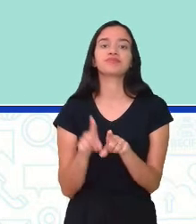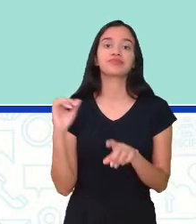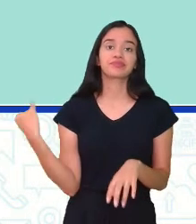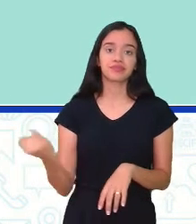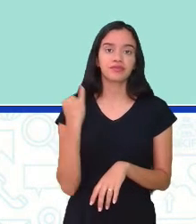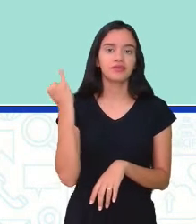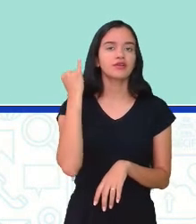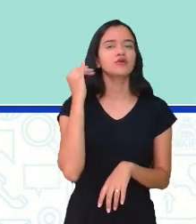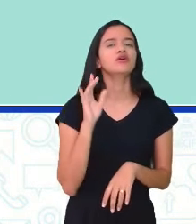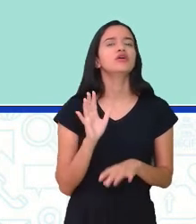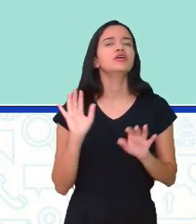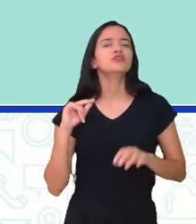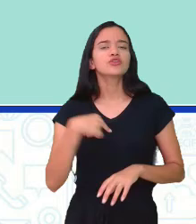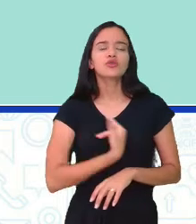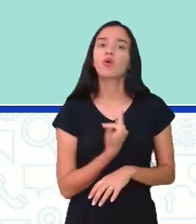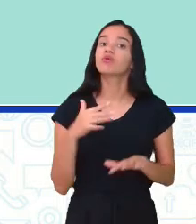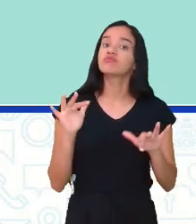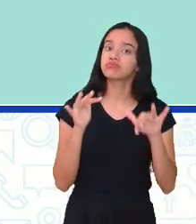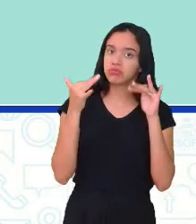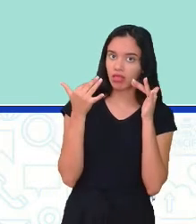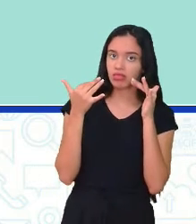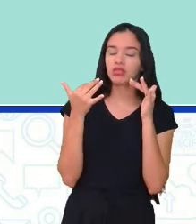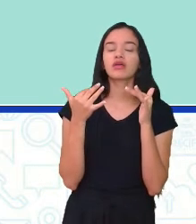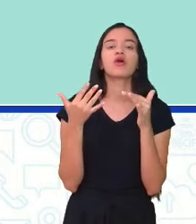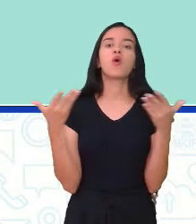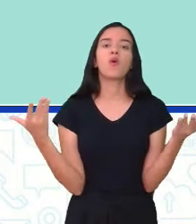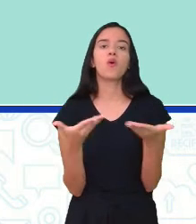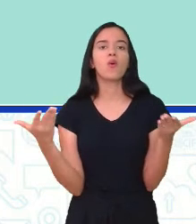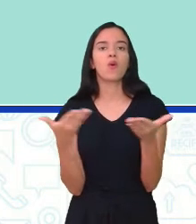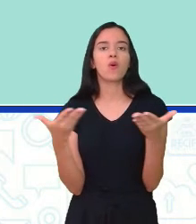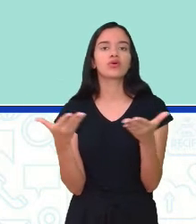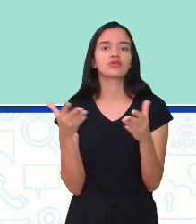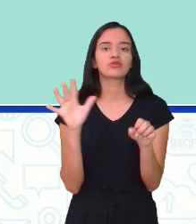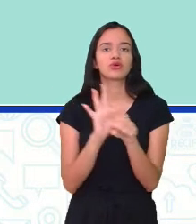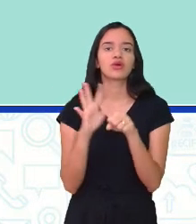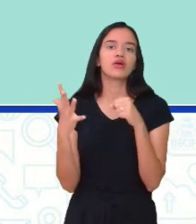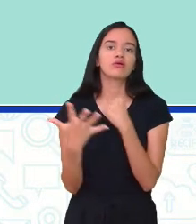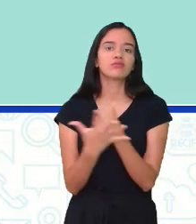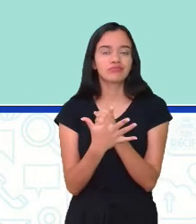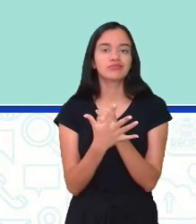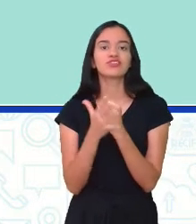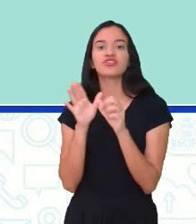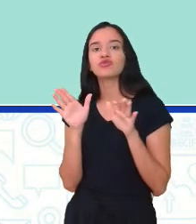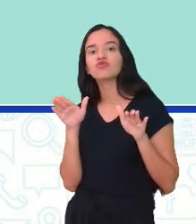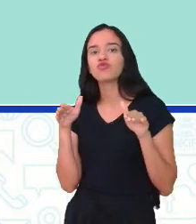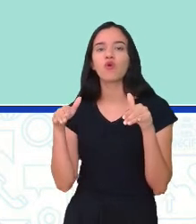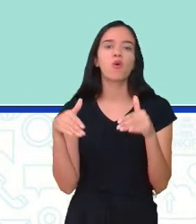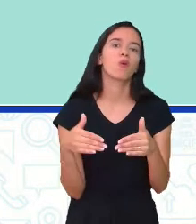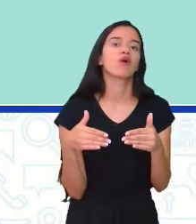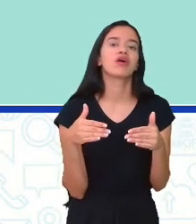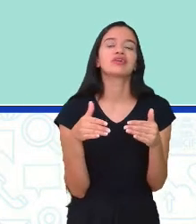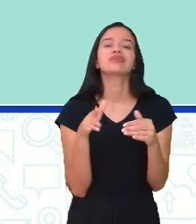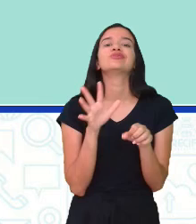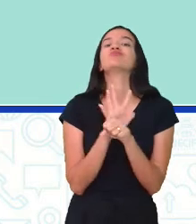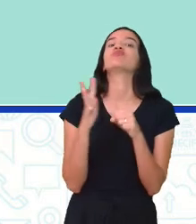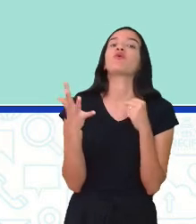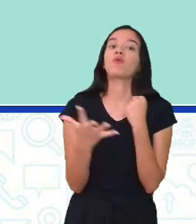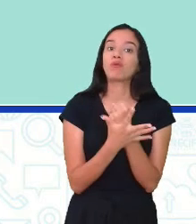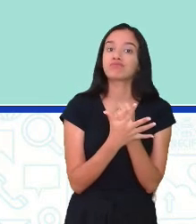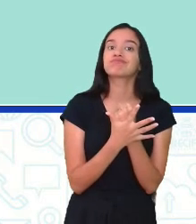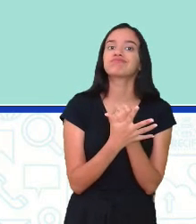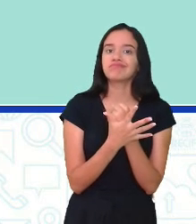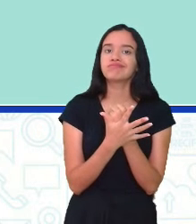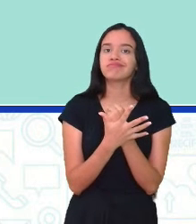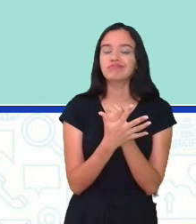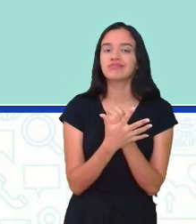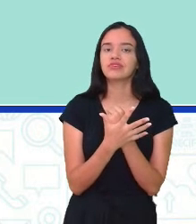estejamos atentos. Então, hoje em dia, com a pandemia, então, se focou mais no COVID, né? COVID